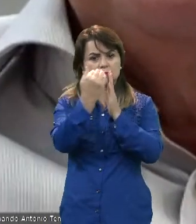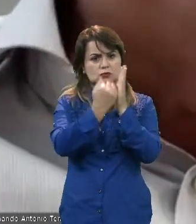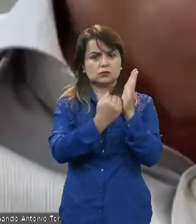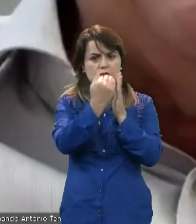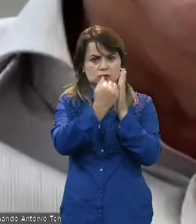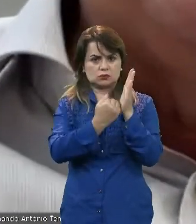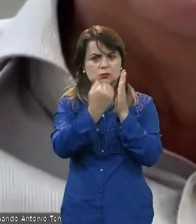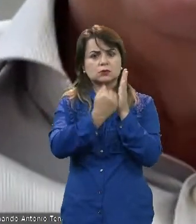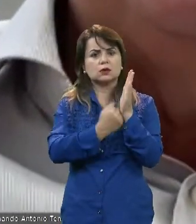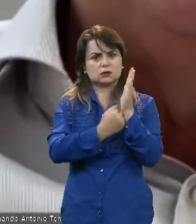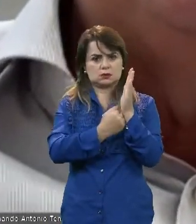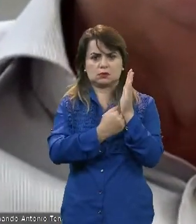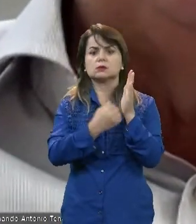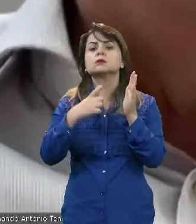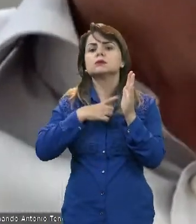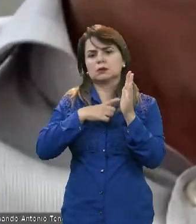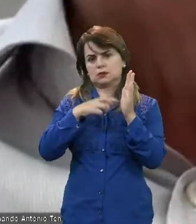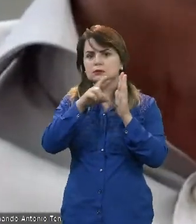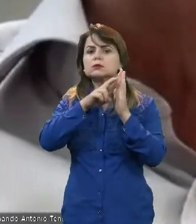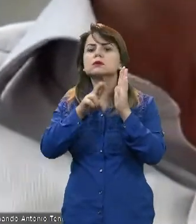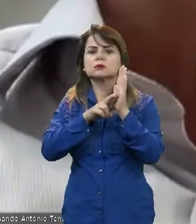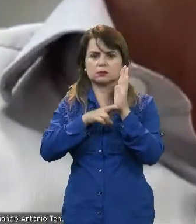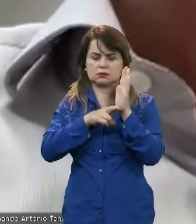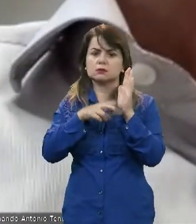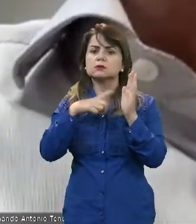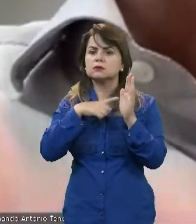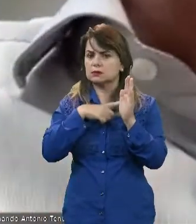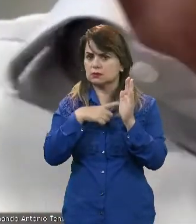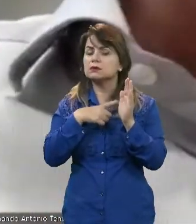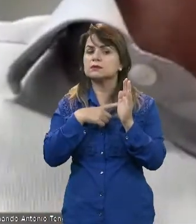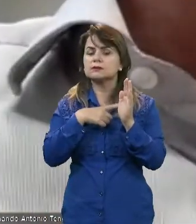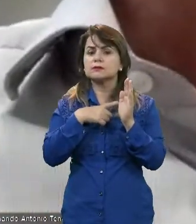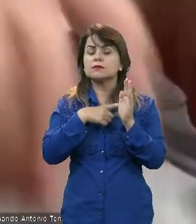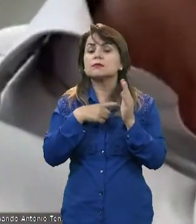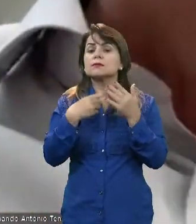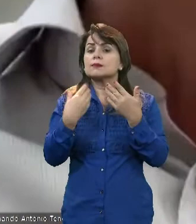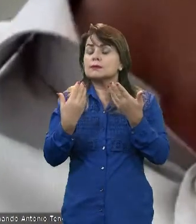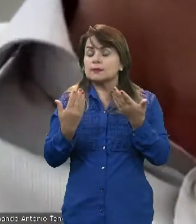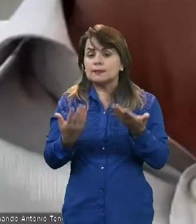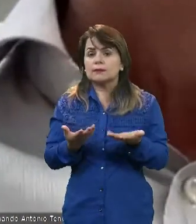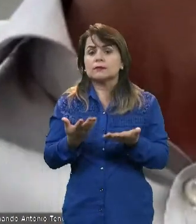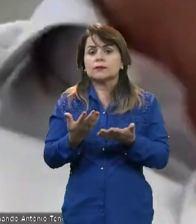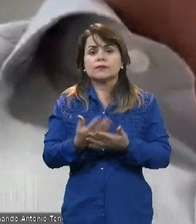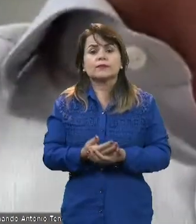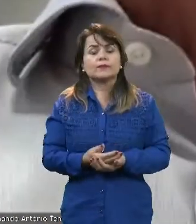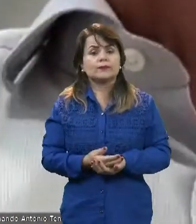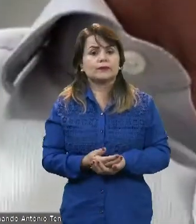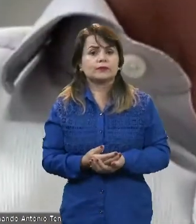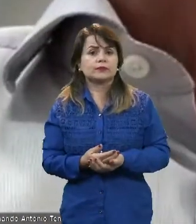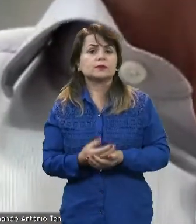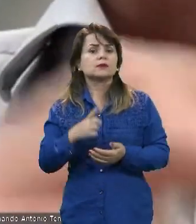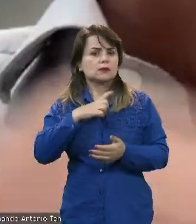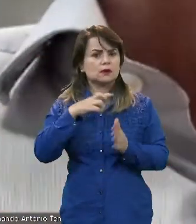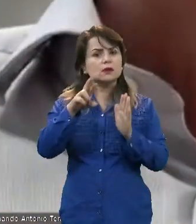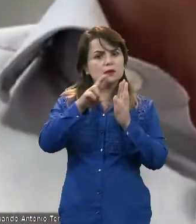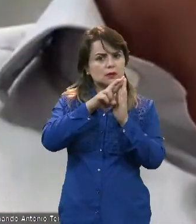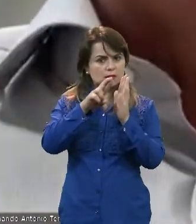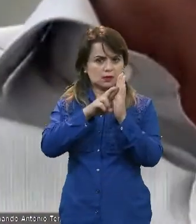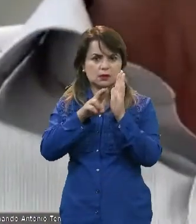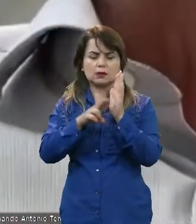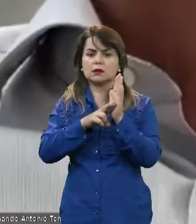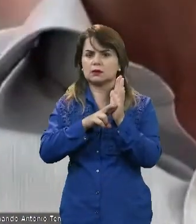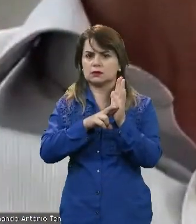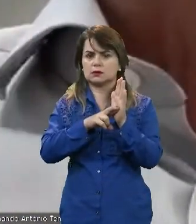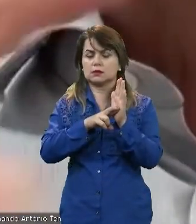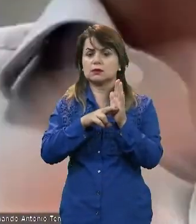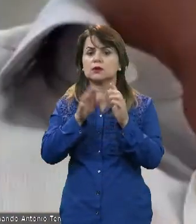Isso é uma regra. Infelizmente, aliás, felizmente, essa regra veio para